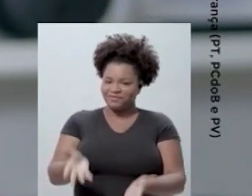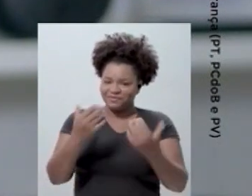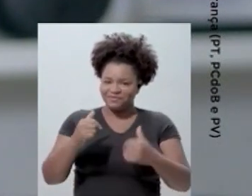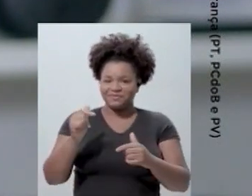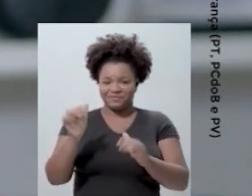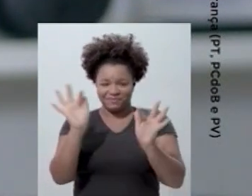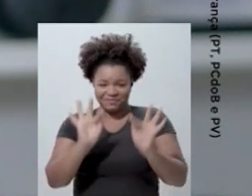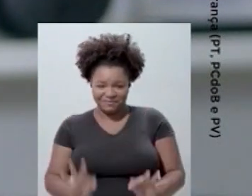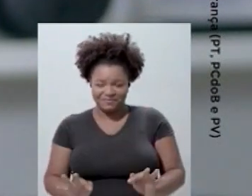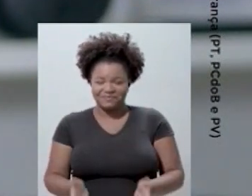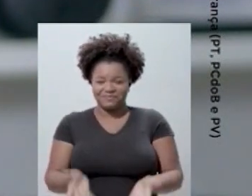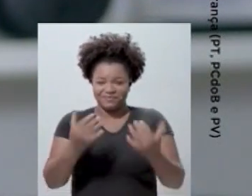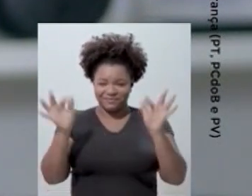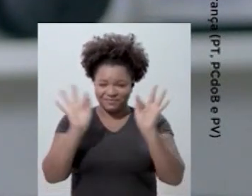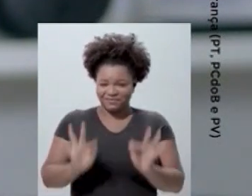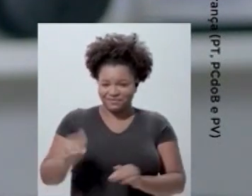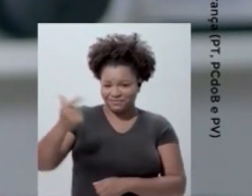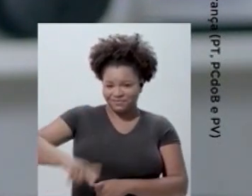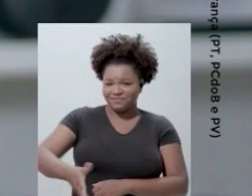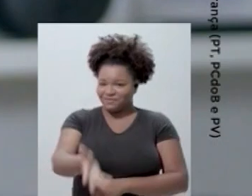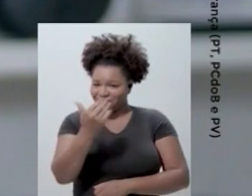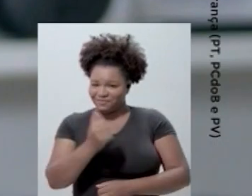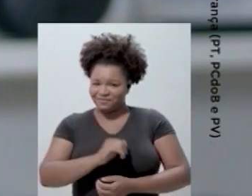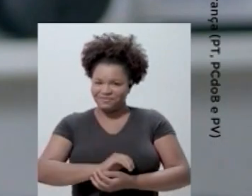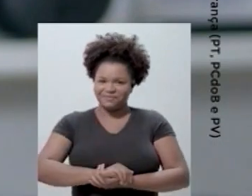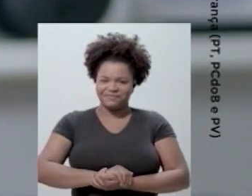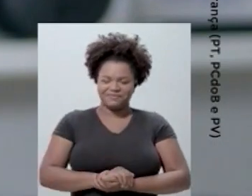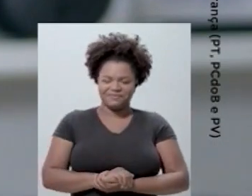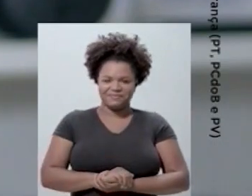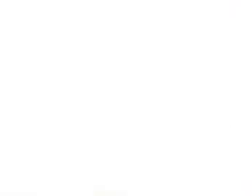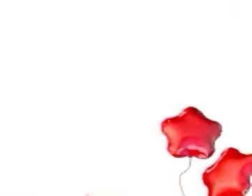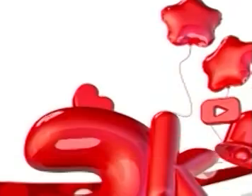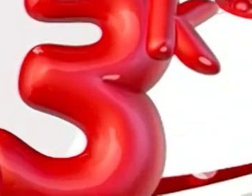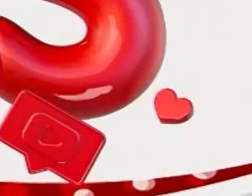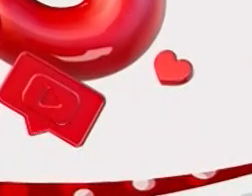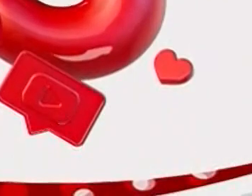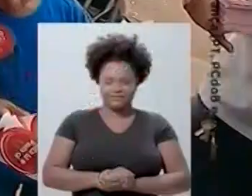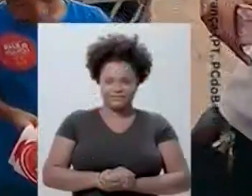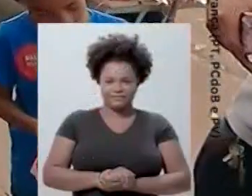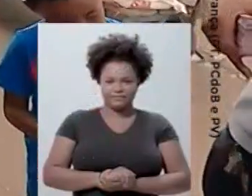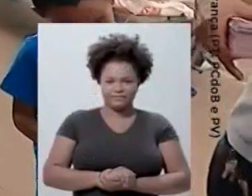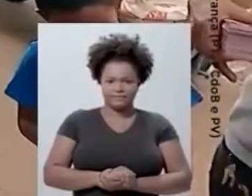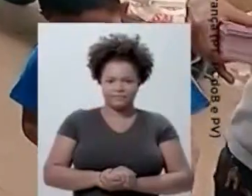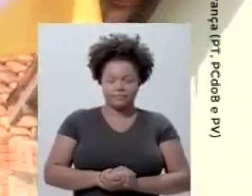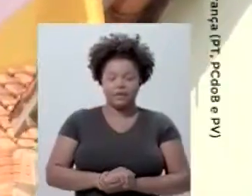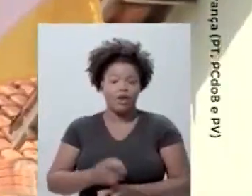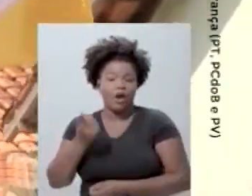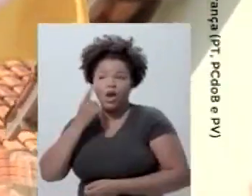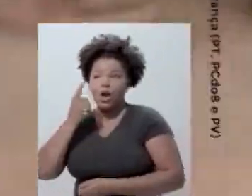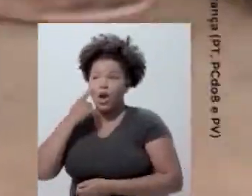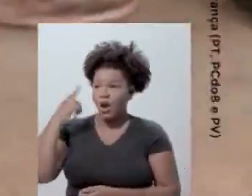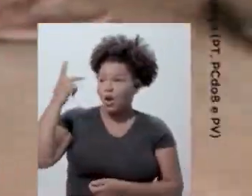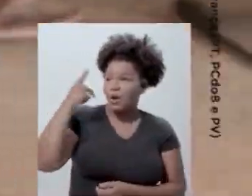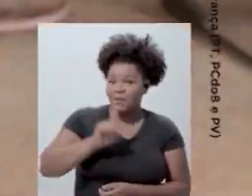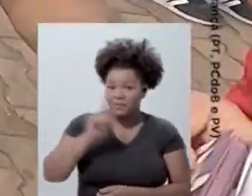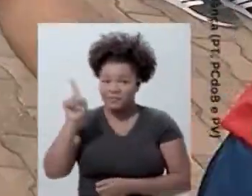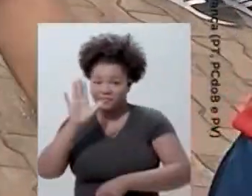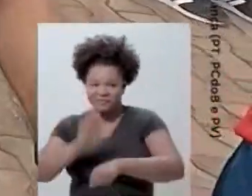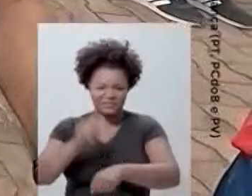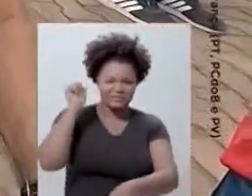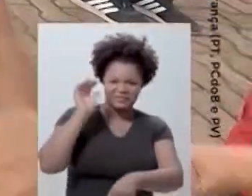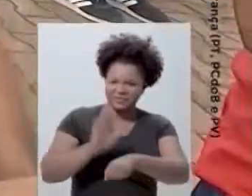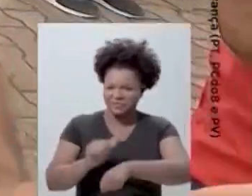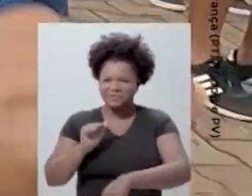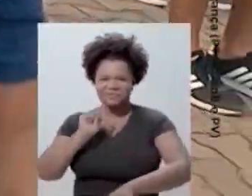presidente Lula. Venha ser feliz. Venha ser feliz de novo. É 13. Olha Paulo lá. Chama